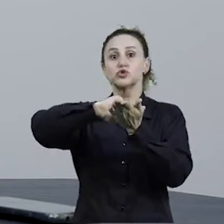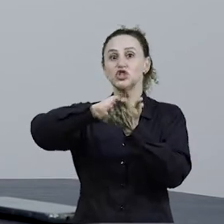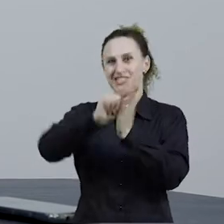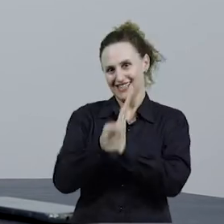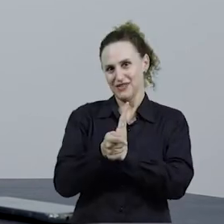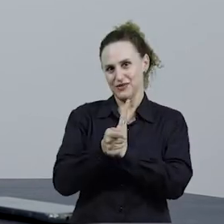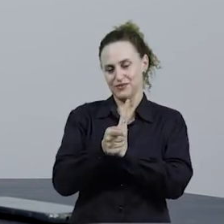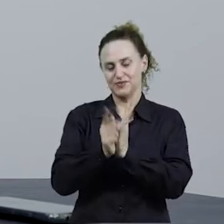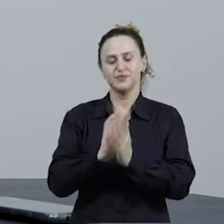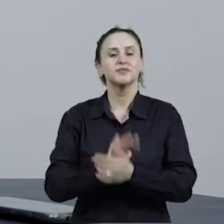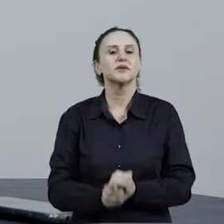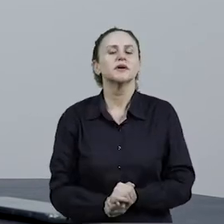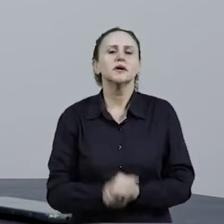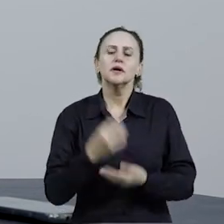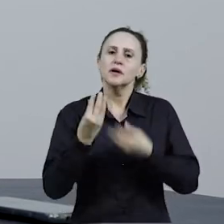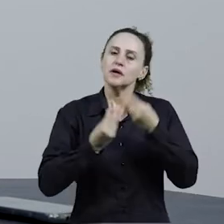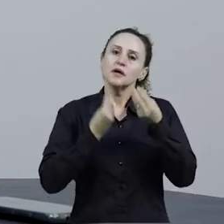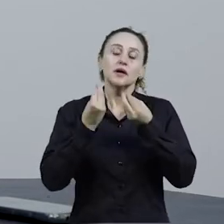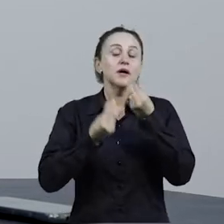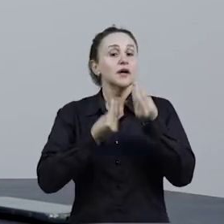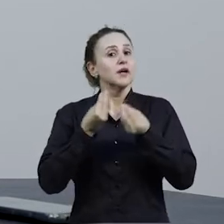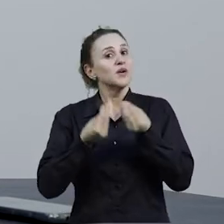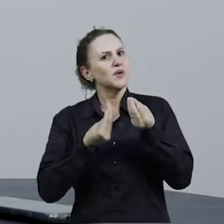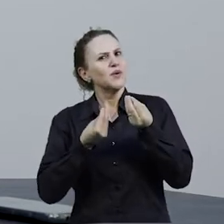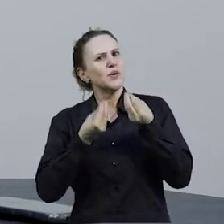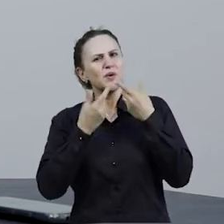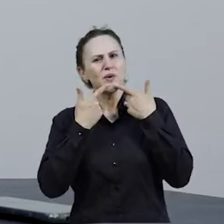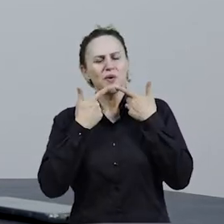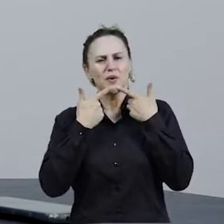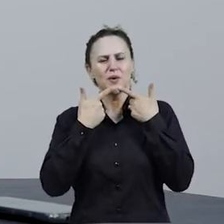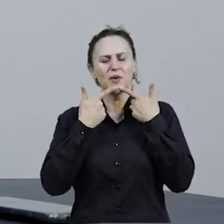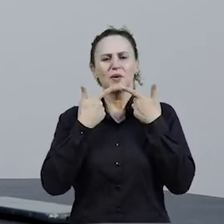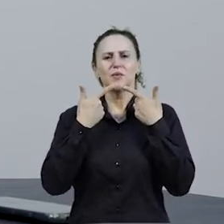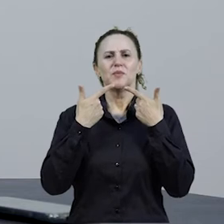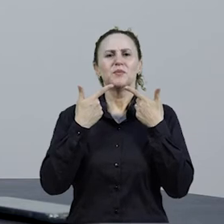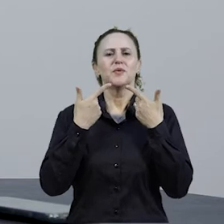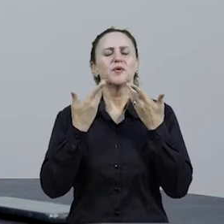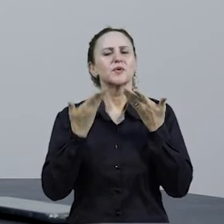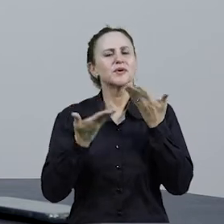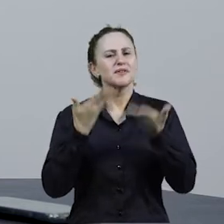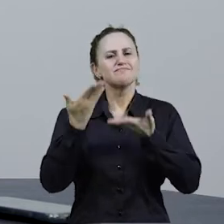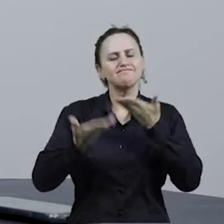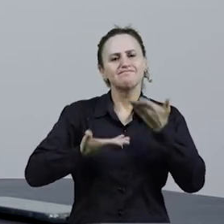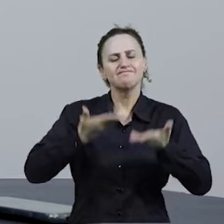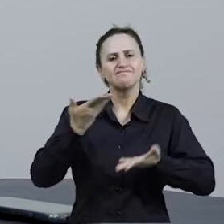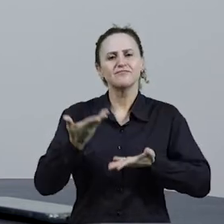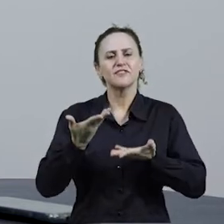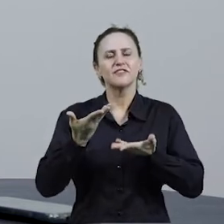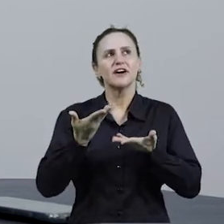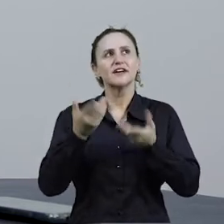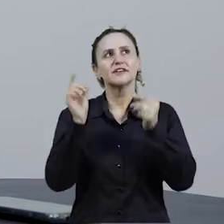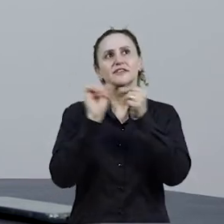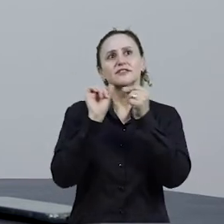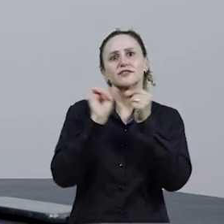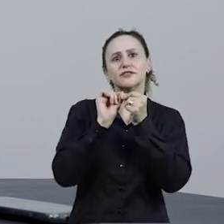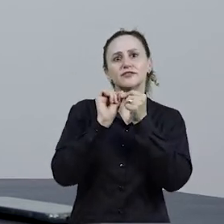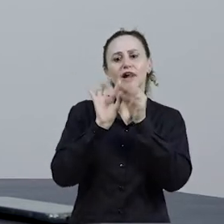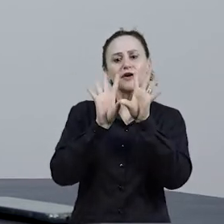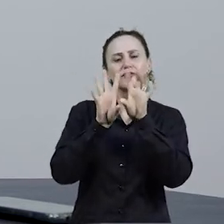isso, né? E como que essa abordagem desse objeto de ensino vai constituir, então,